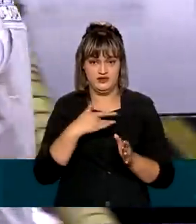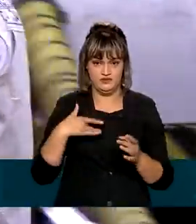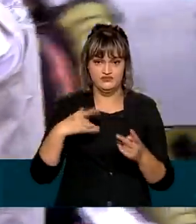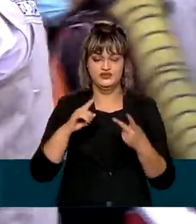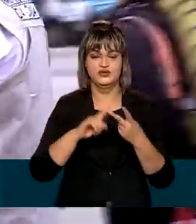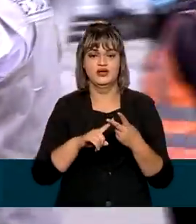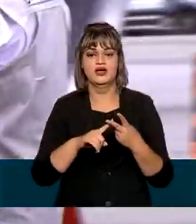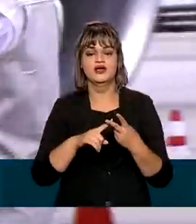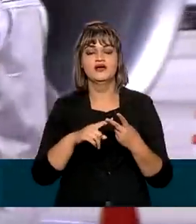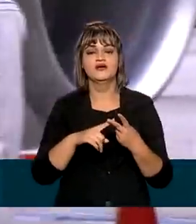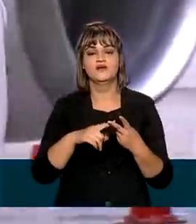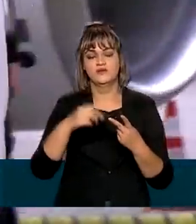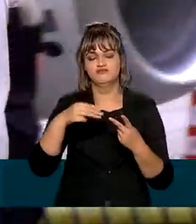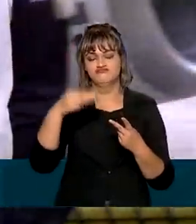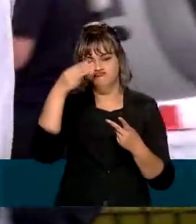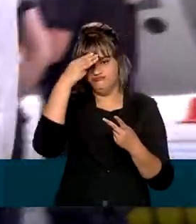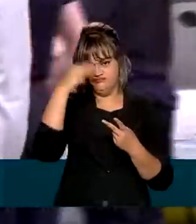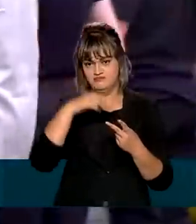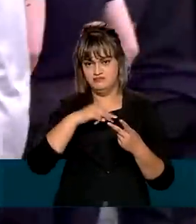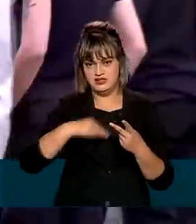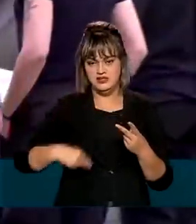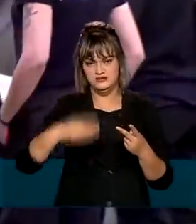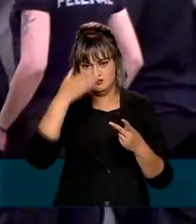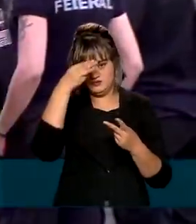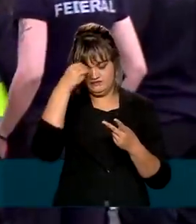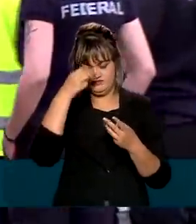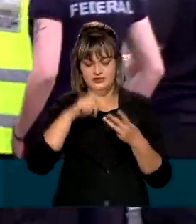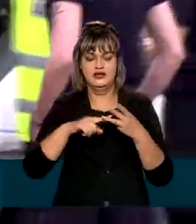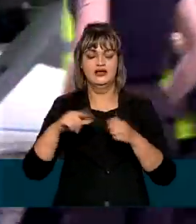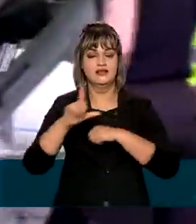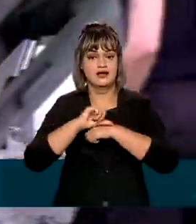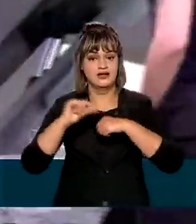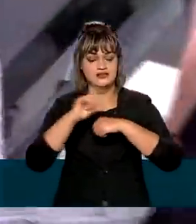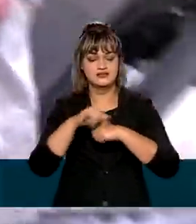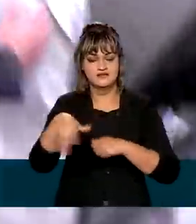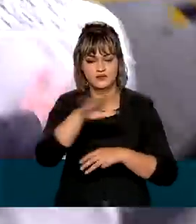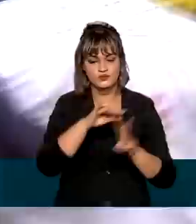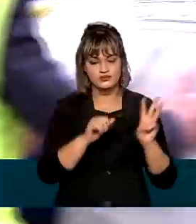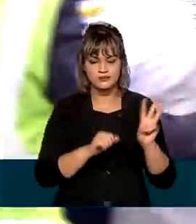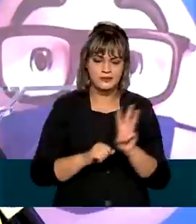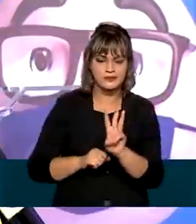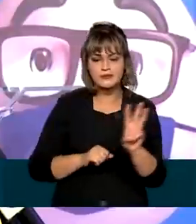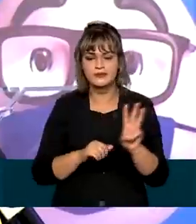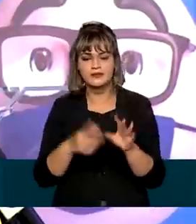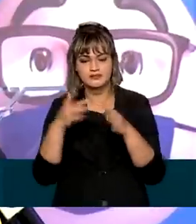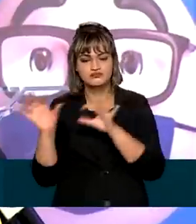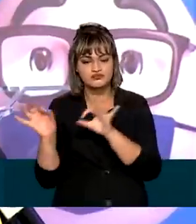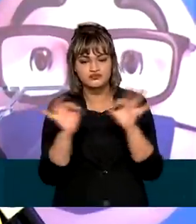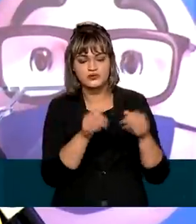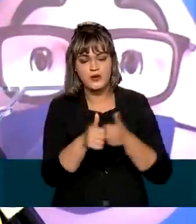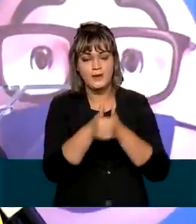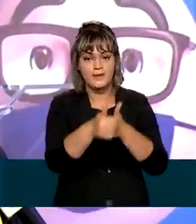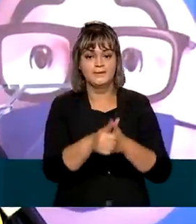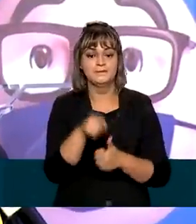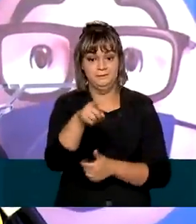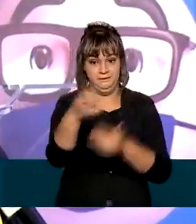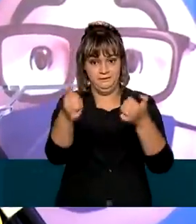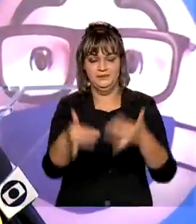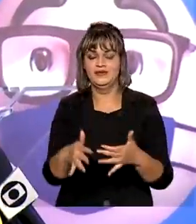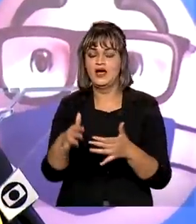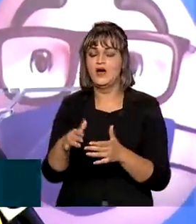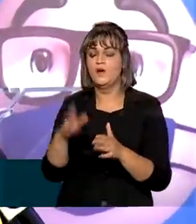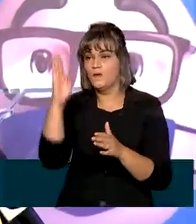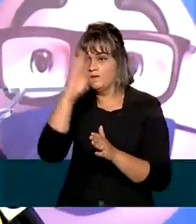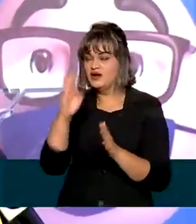Queiroga, com os ministros das Comunicações e da Casa Civil, acompanharam a entrega. Hoje o Brasil já ultrapassou os Estados